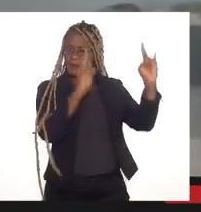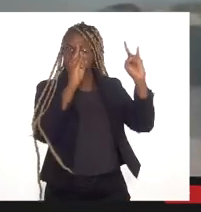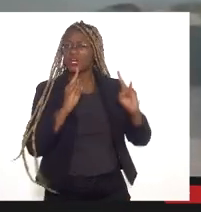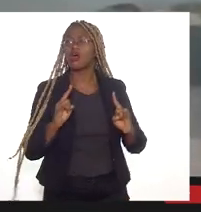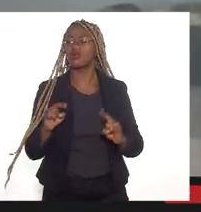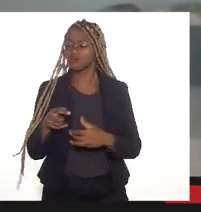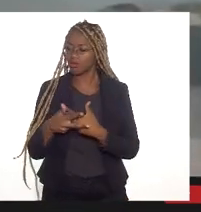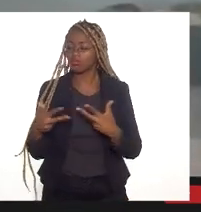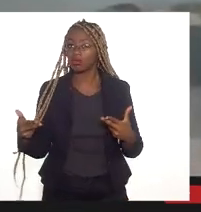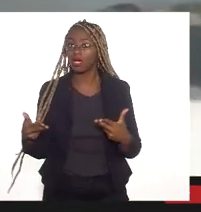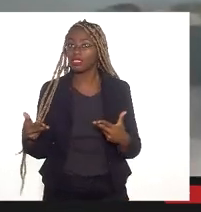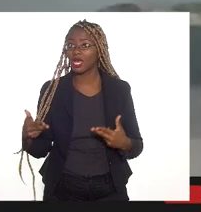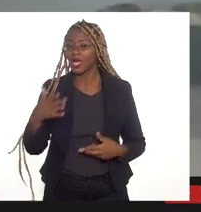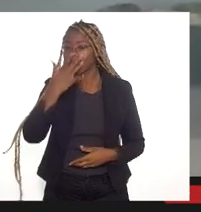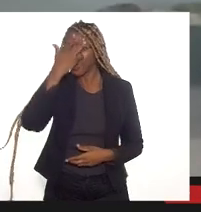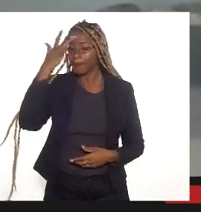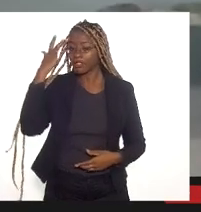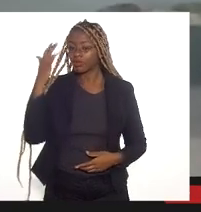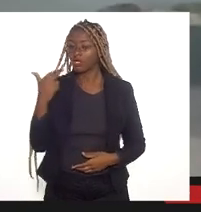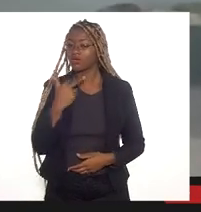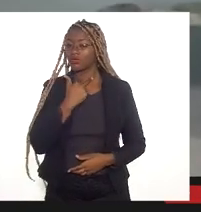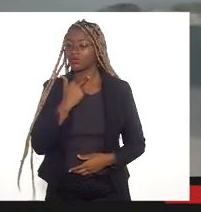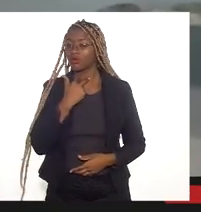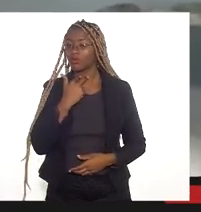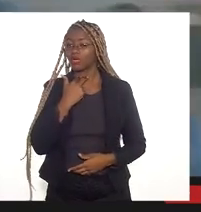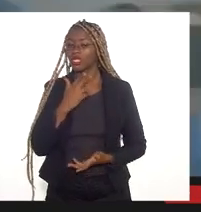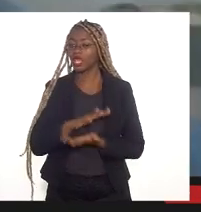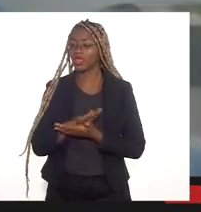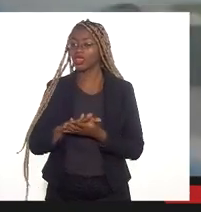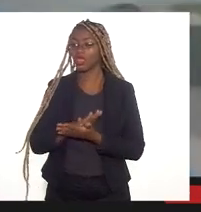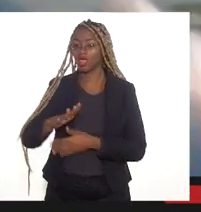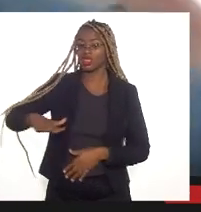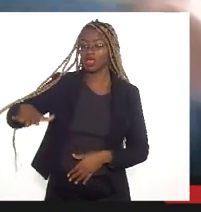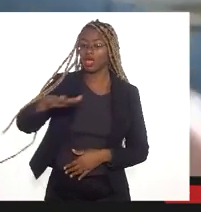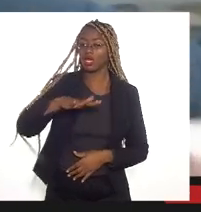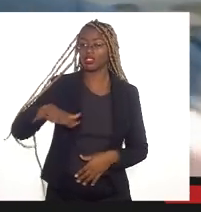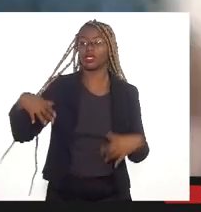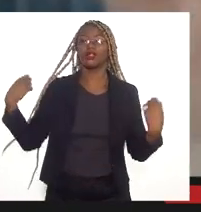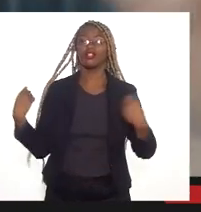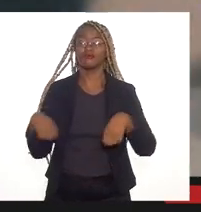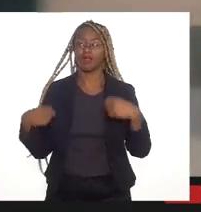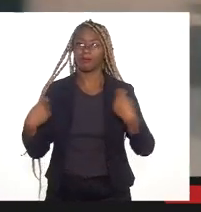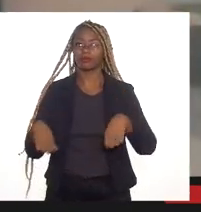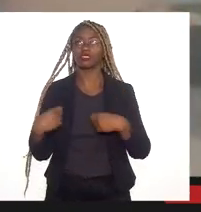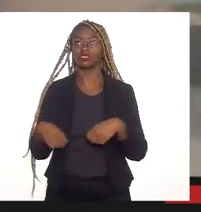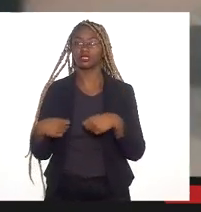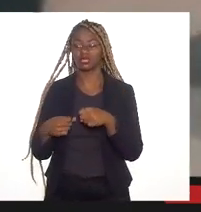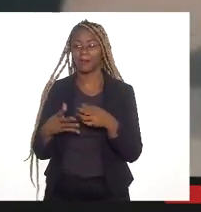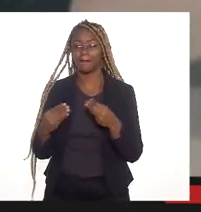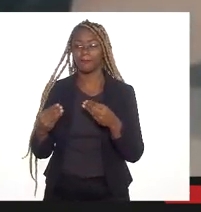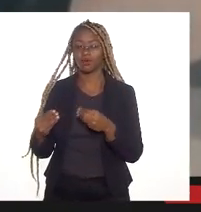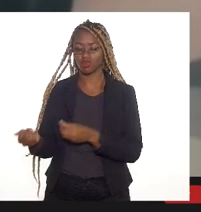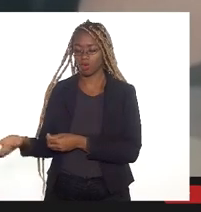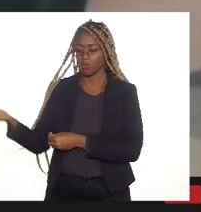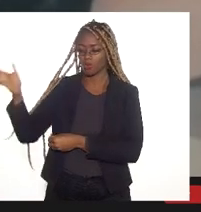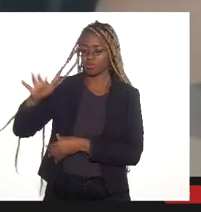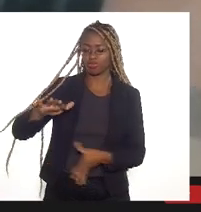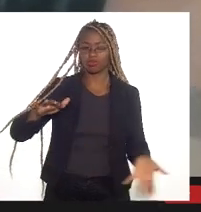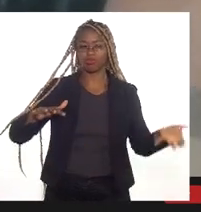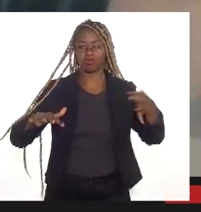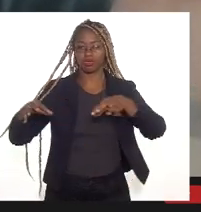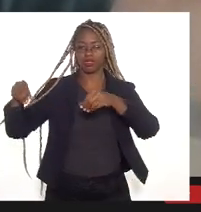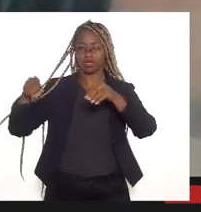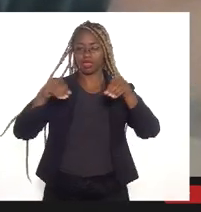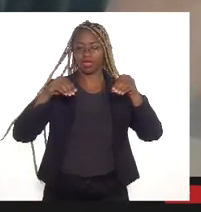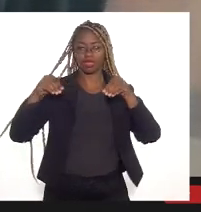o empreendedor não vai poder botar no nível do terreno, ele vai ser obrigado a aterrar para colocar todo o empreendimento numa